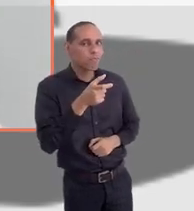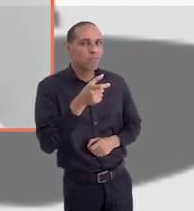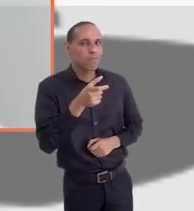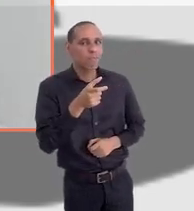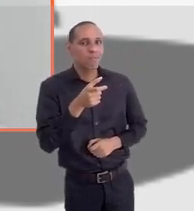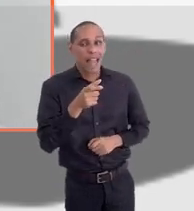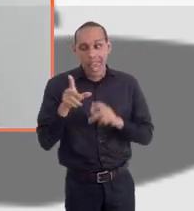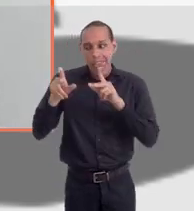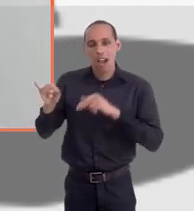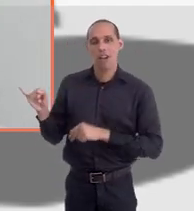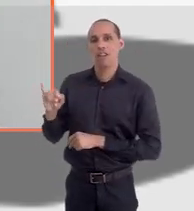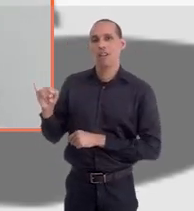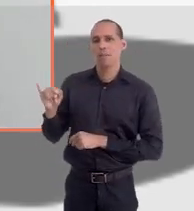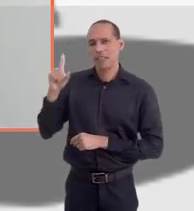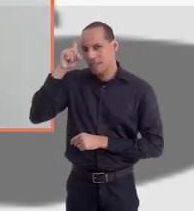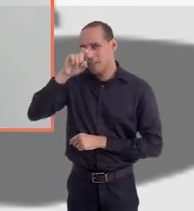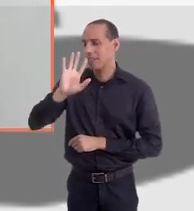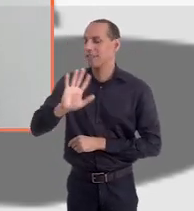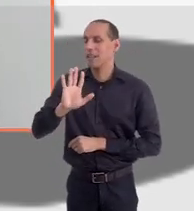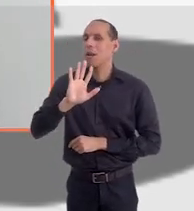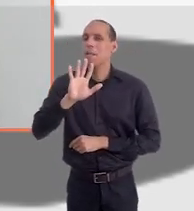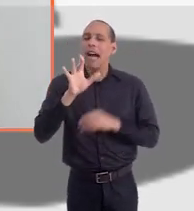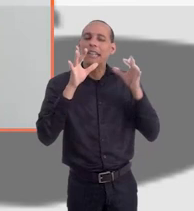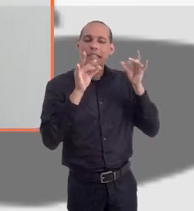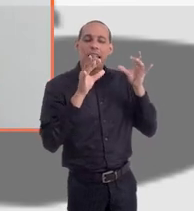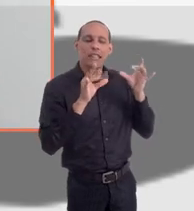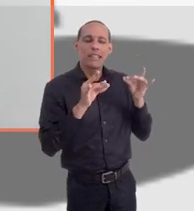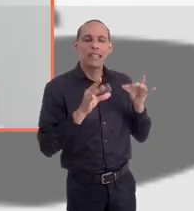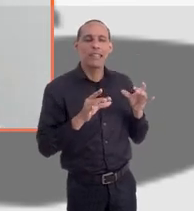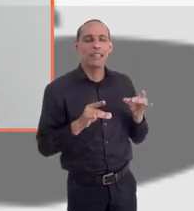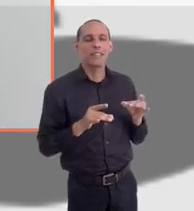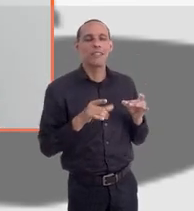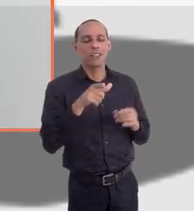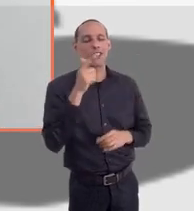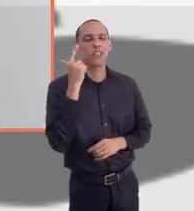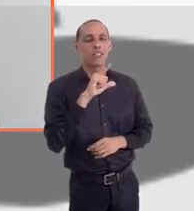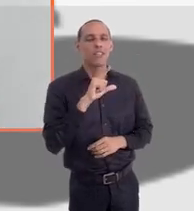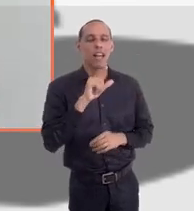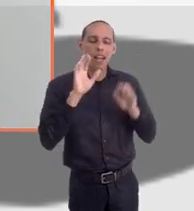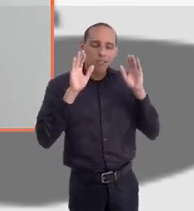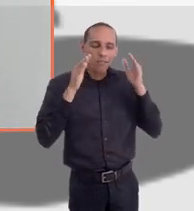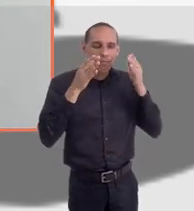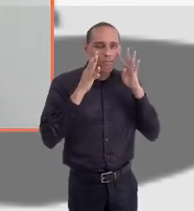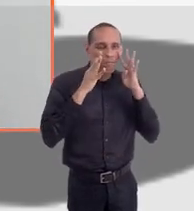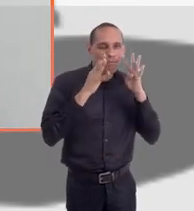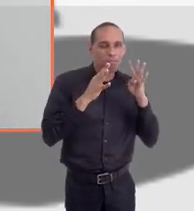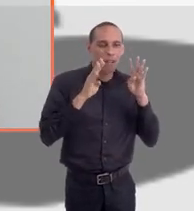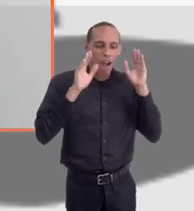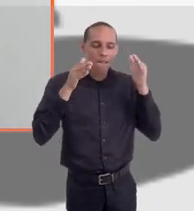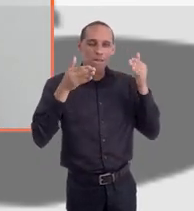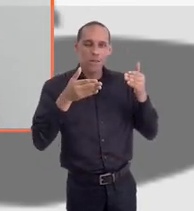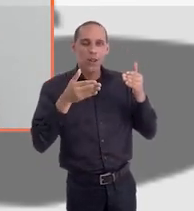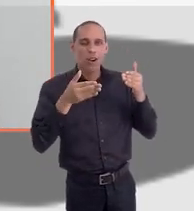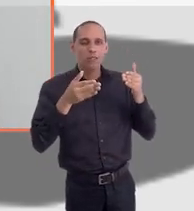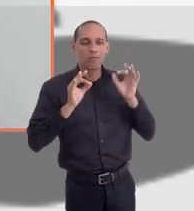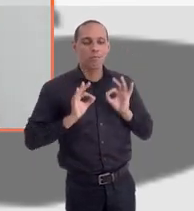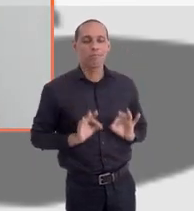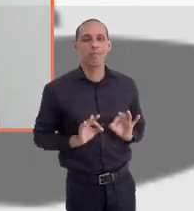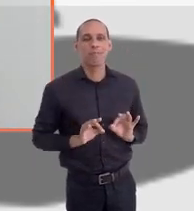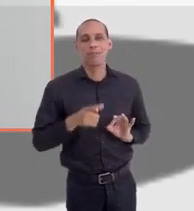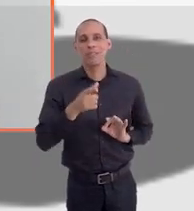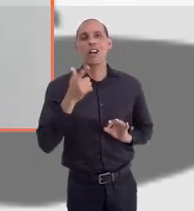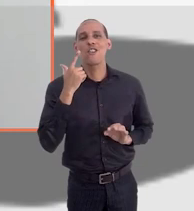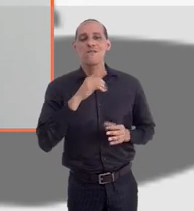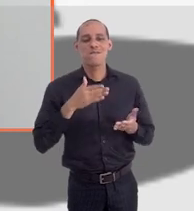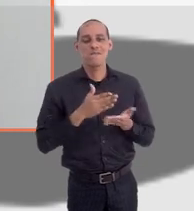menos, mas o detalhe vai fazer a diferença. Então, muita atenção, foco, disciplina, que você vai conseguir ser aprovado, e